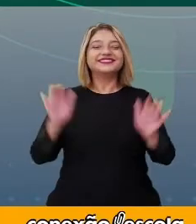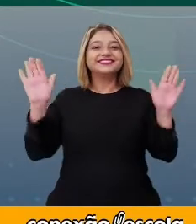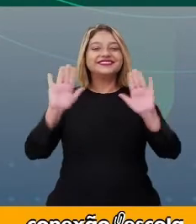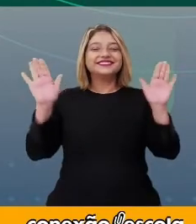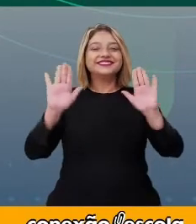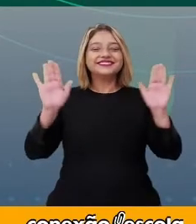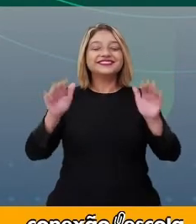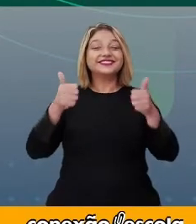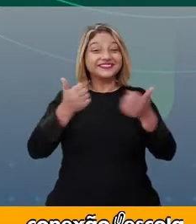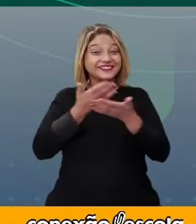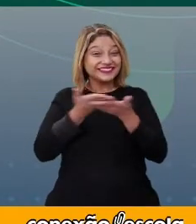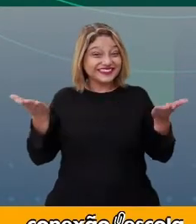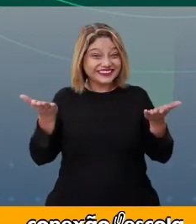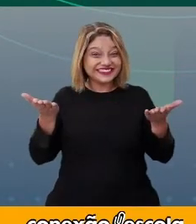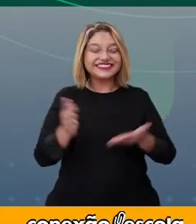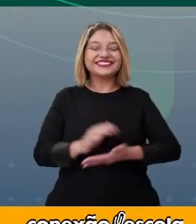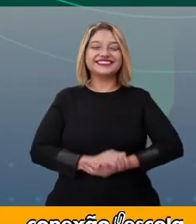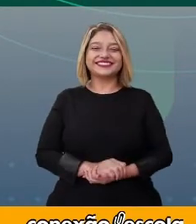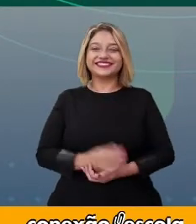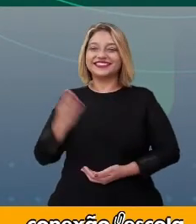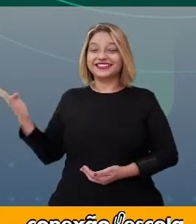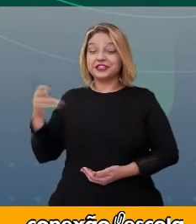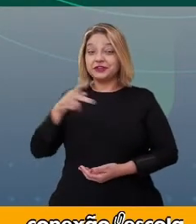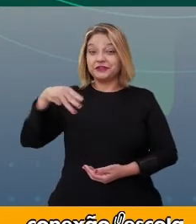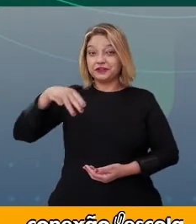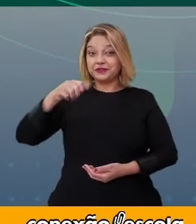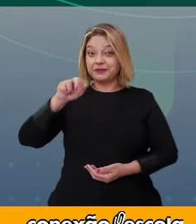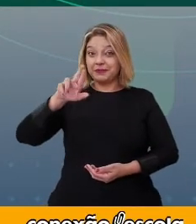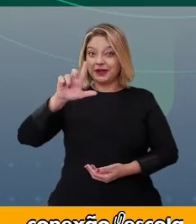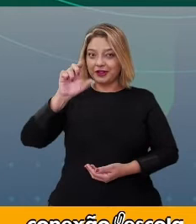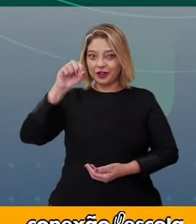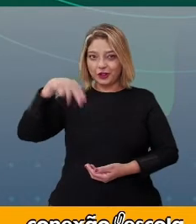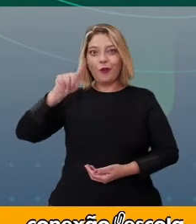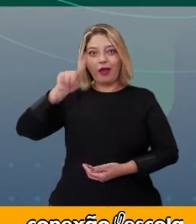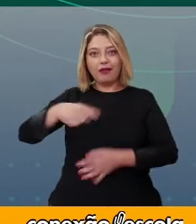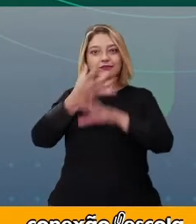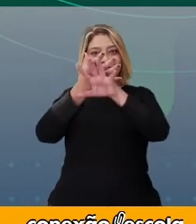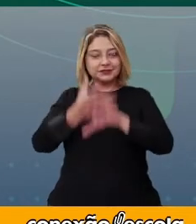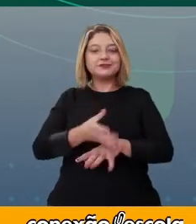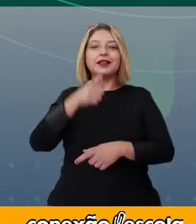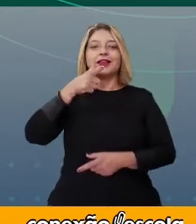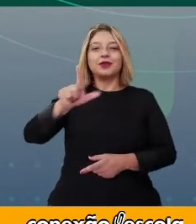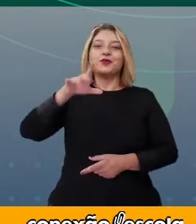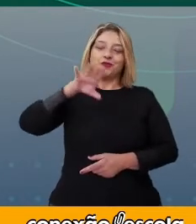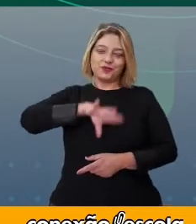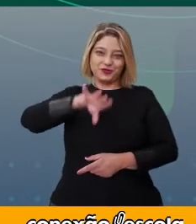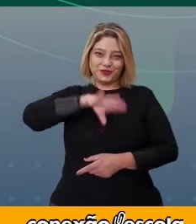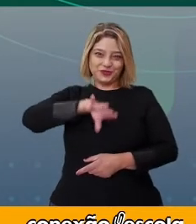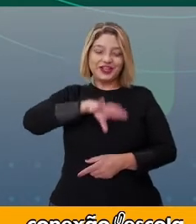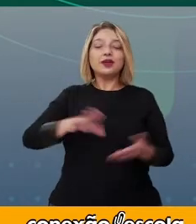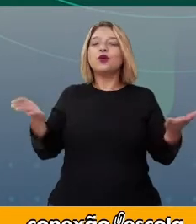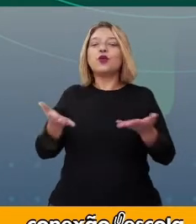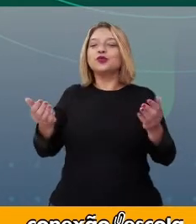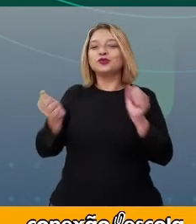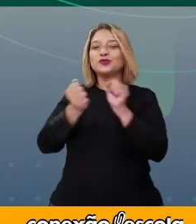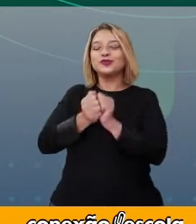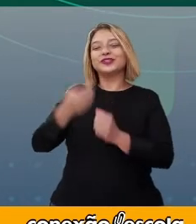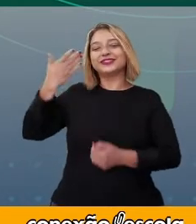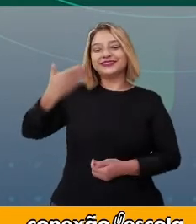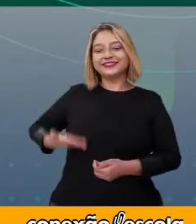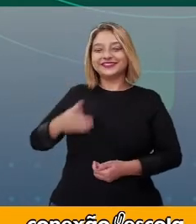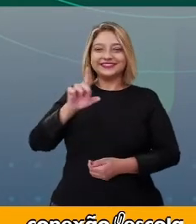Olá, pessoal! Tudo bem com vocês? Eu sou o professor Marlon, professor de língua portuguesa. Estou aqui hoje com a nossa